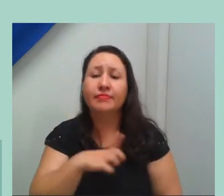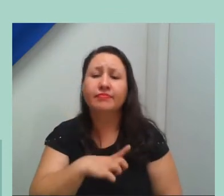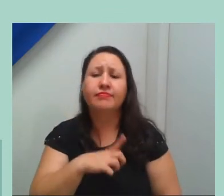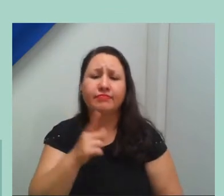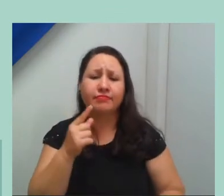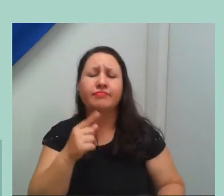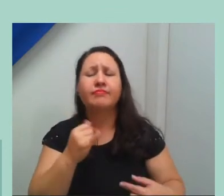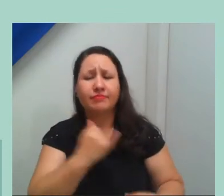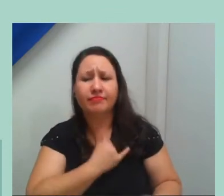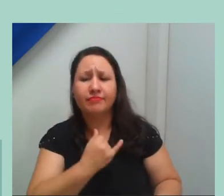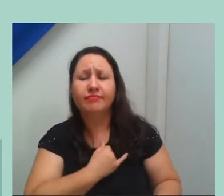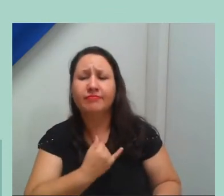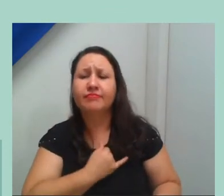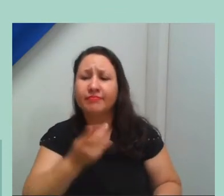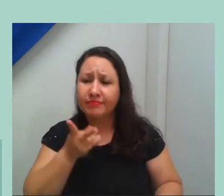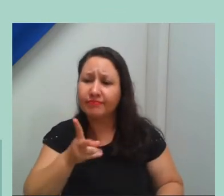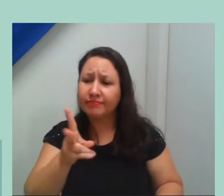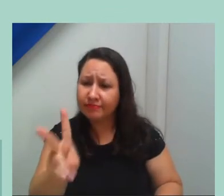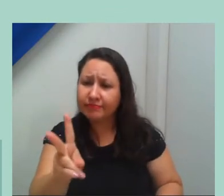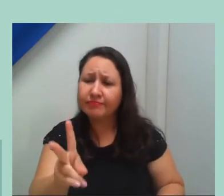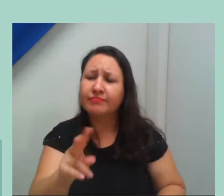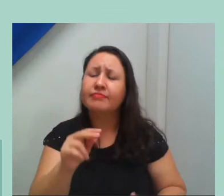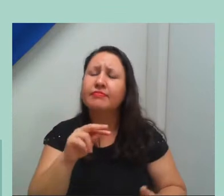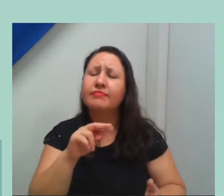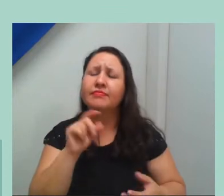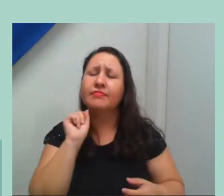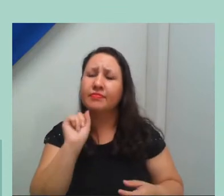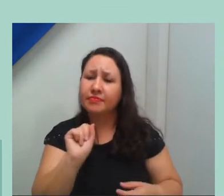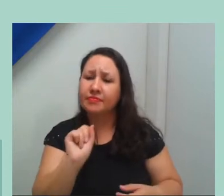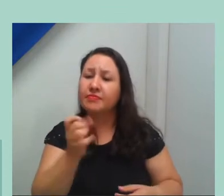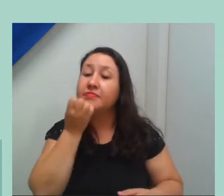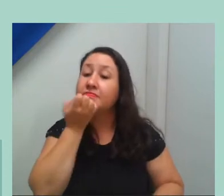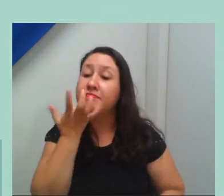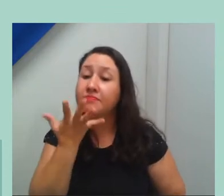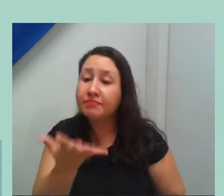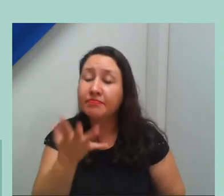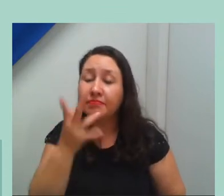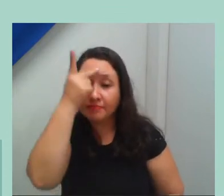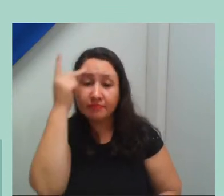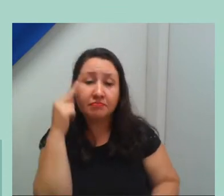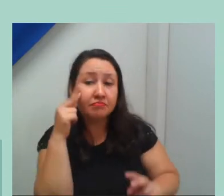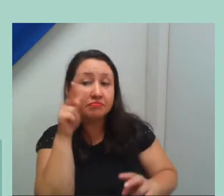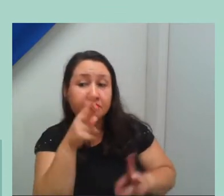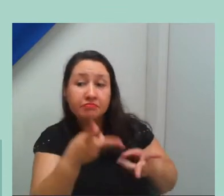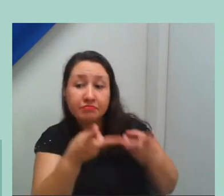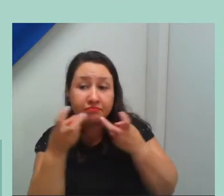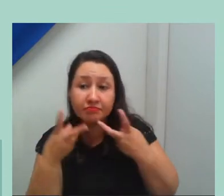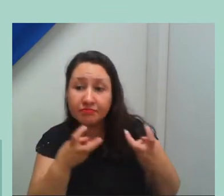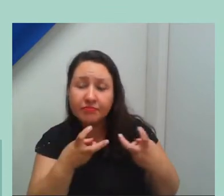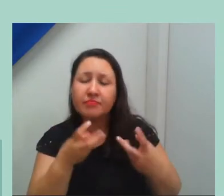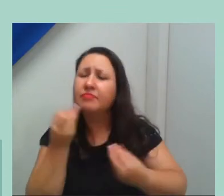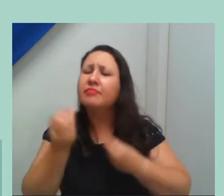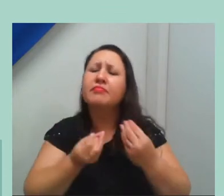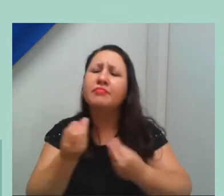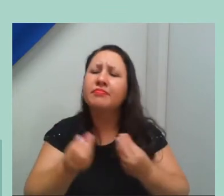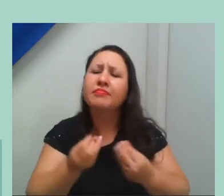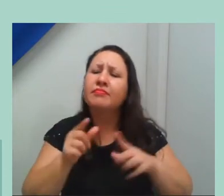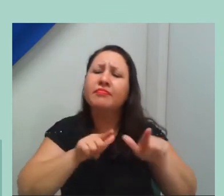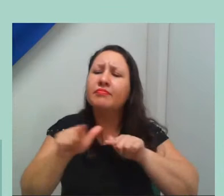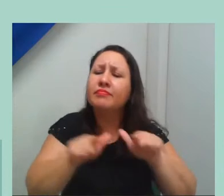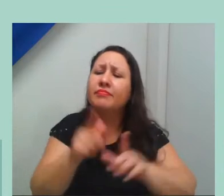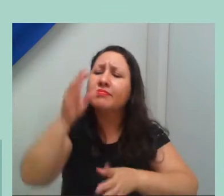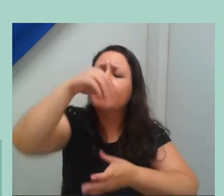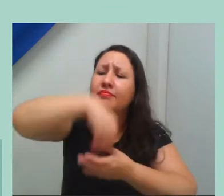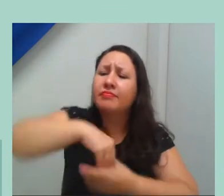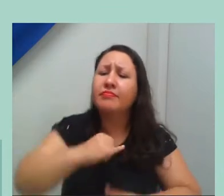Não é a eficiência, é a efetividade. A população vendo que, de fato, essa política tem gerado de produtos para a sociedade. E é